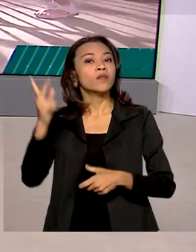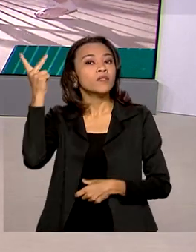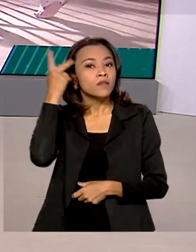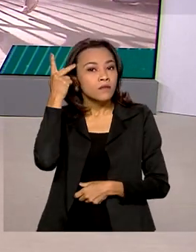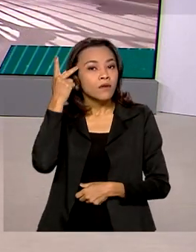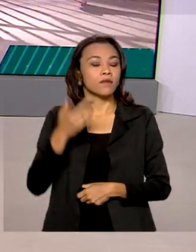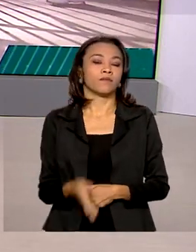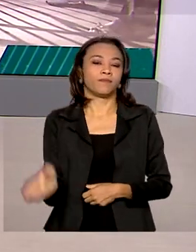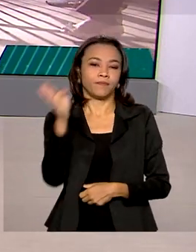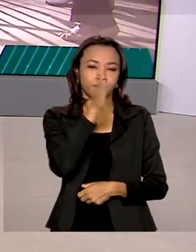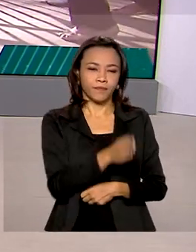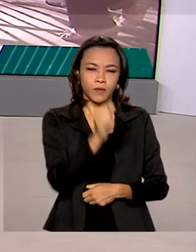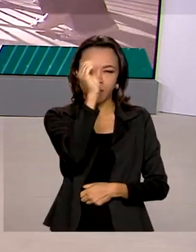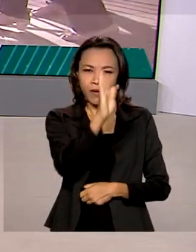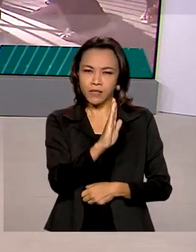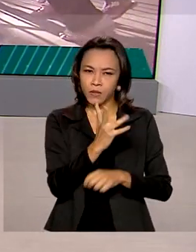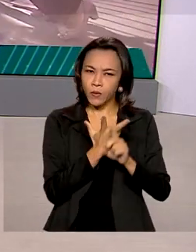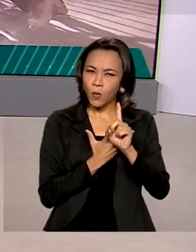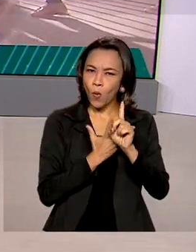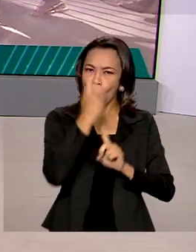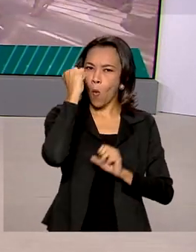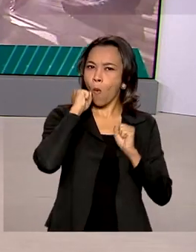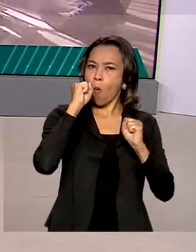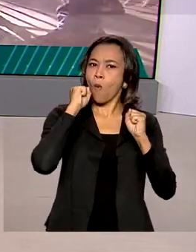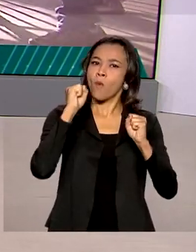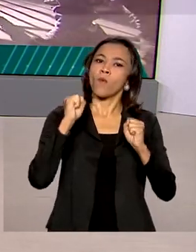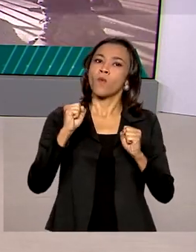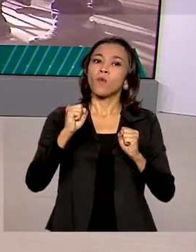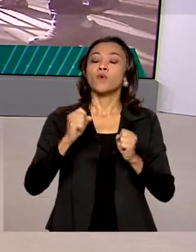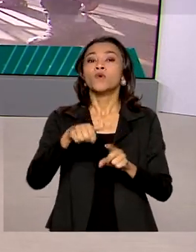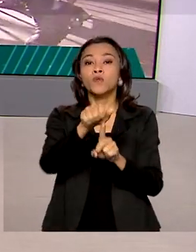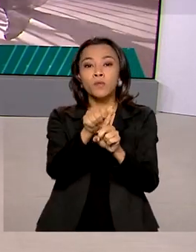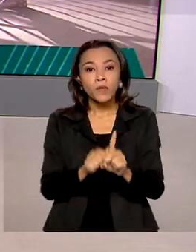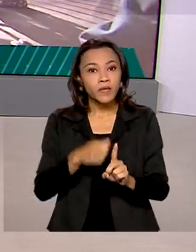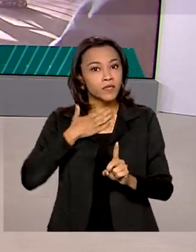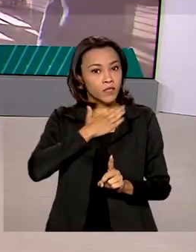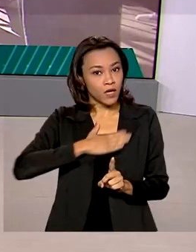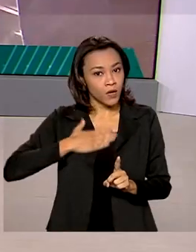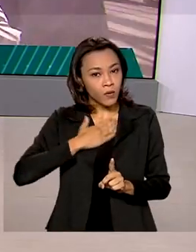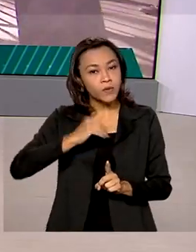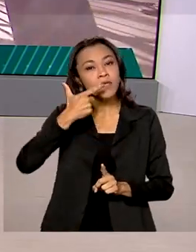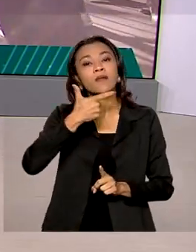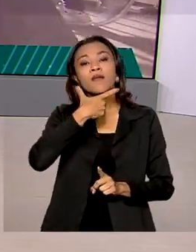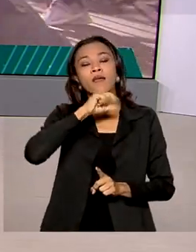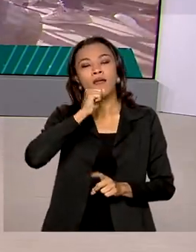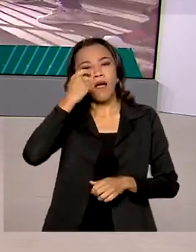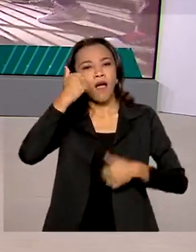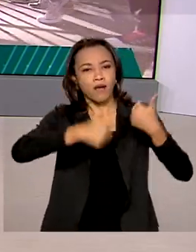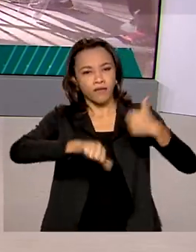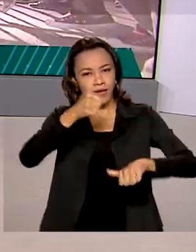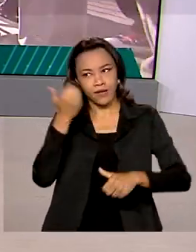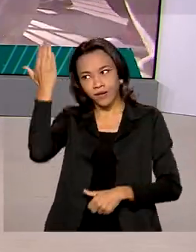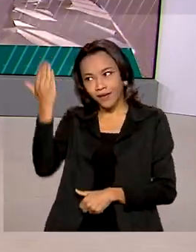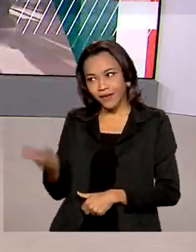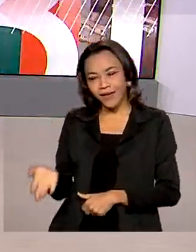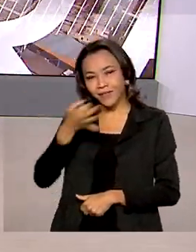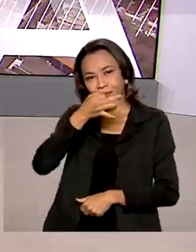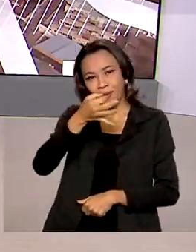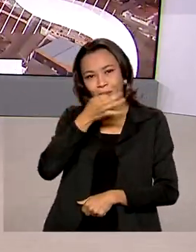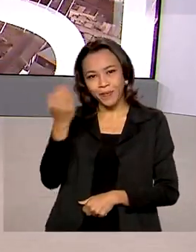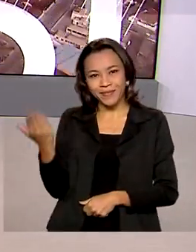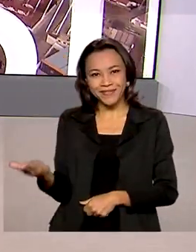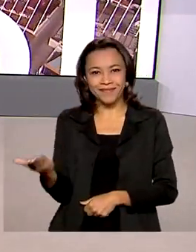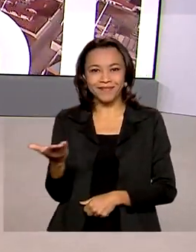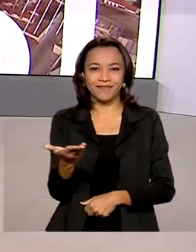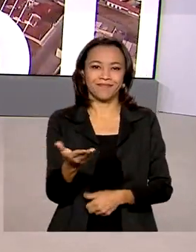O Brasil registrou recorde no saldo do comércio exterior em agosto. Quem analisa os últimos números é o comentarista aqui da TV Brasil,